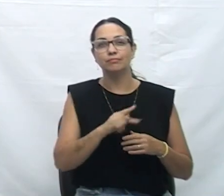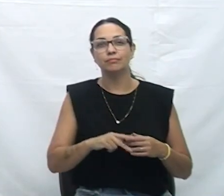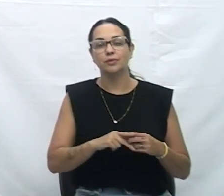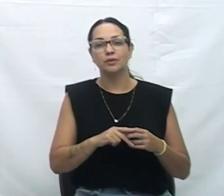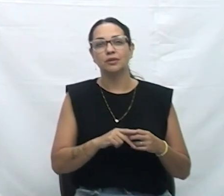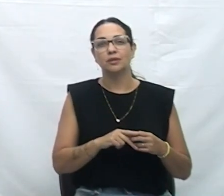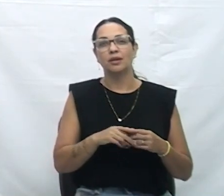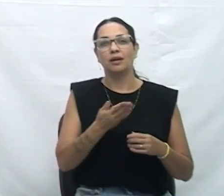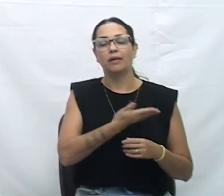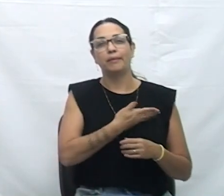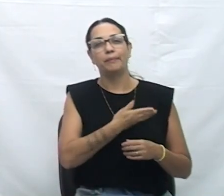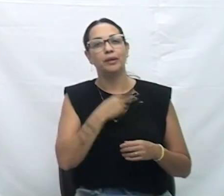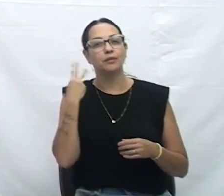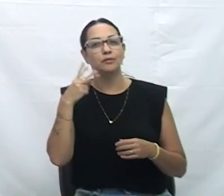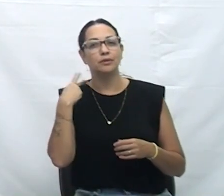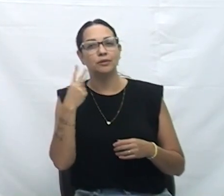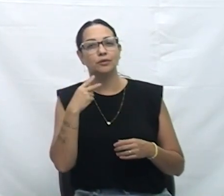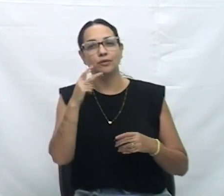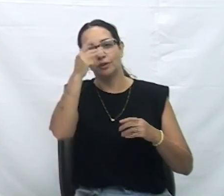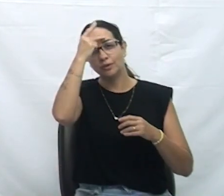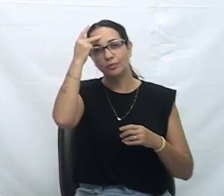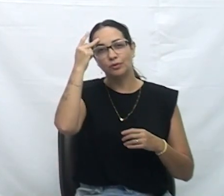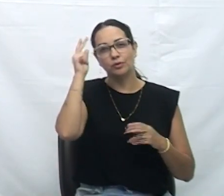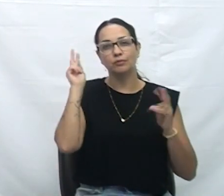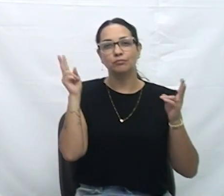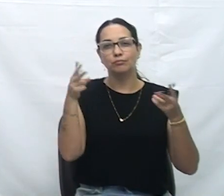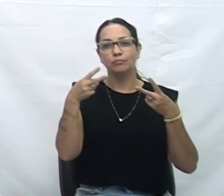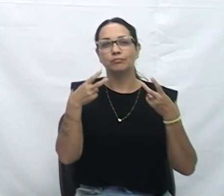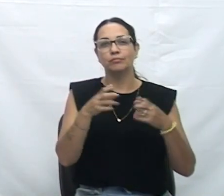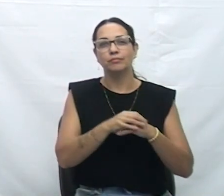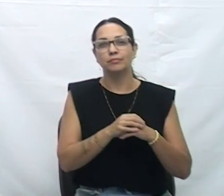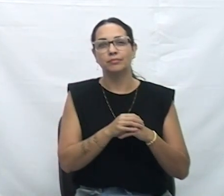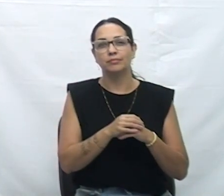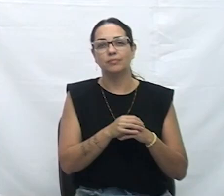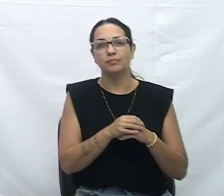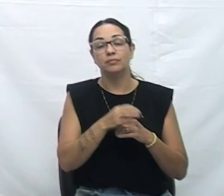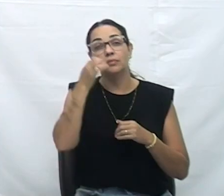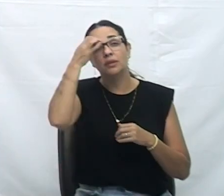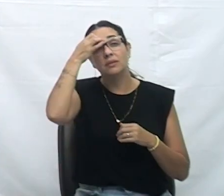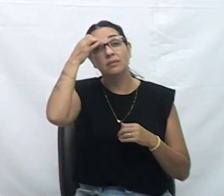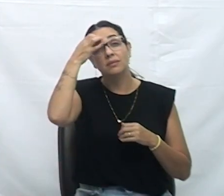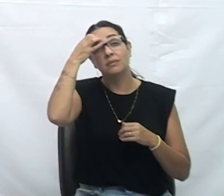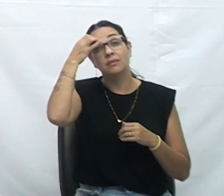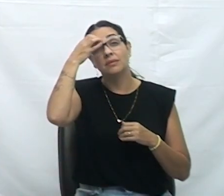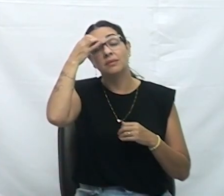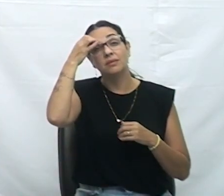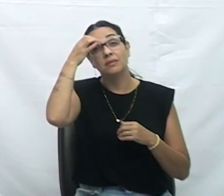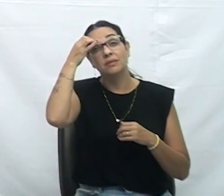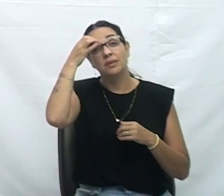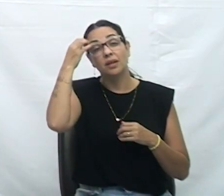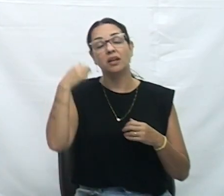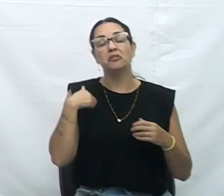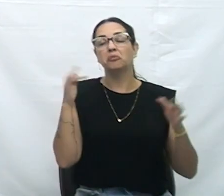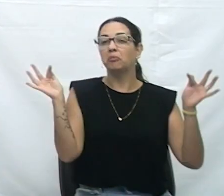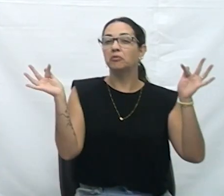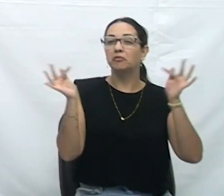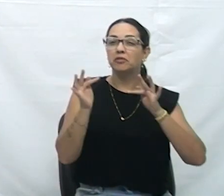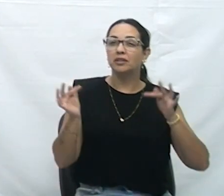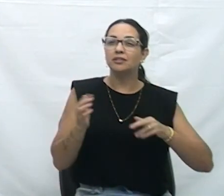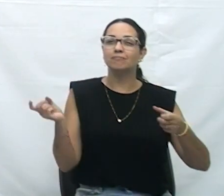vereadores e vereadoras, público que nos assiste. Patrícia, querida, Brito. Presidente, muito feliz com a minha volta, né?